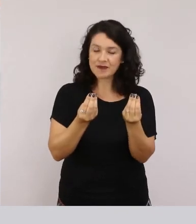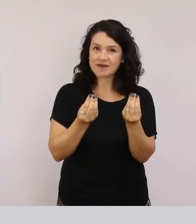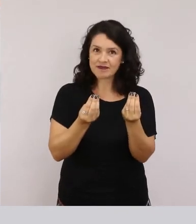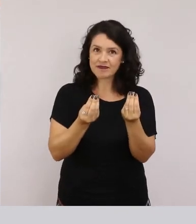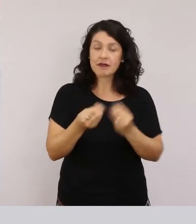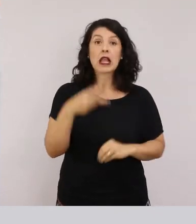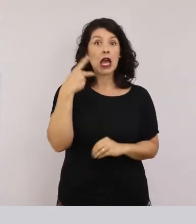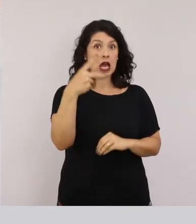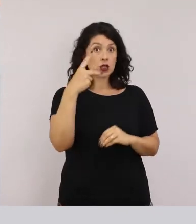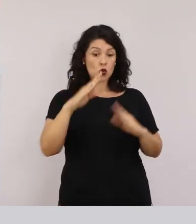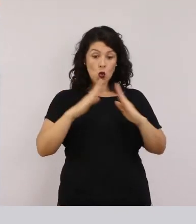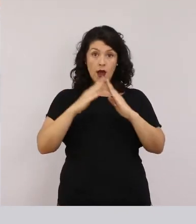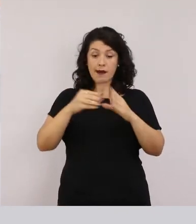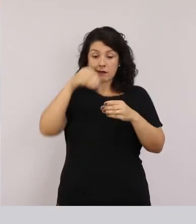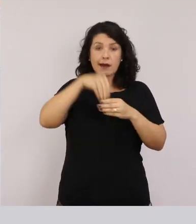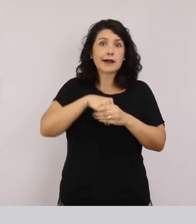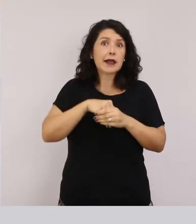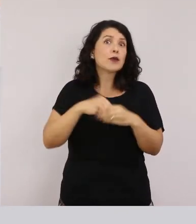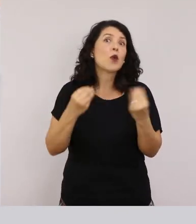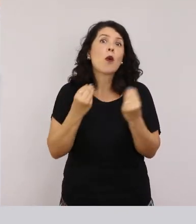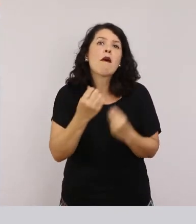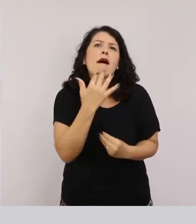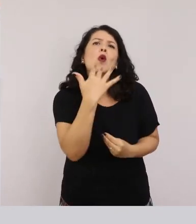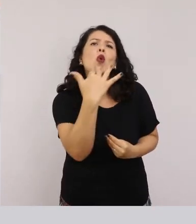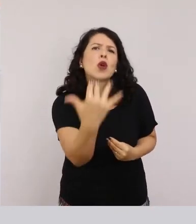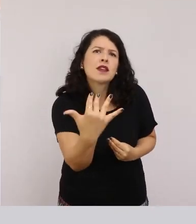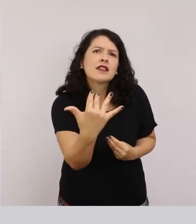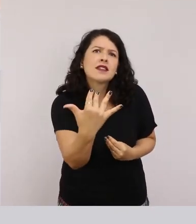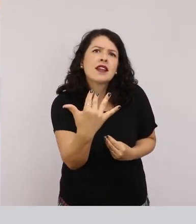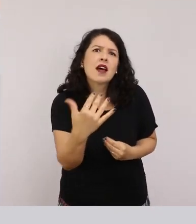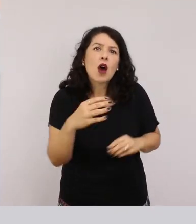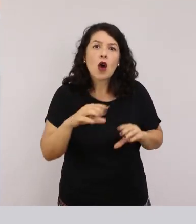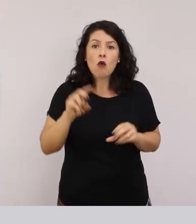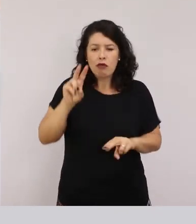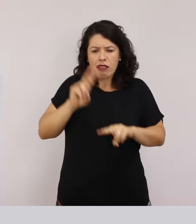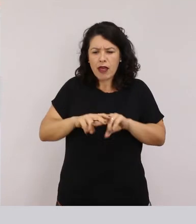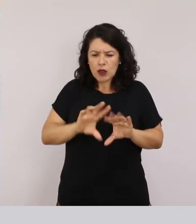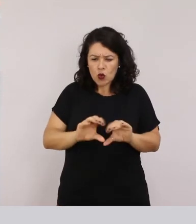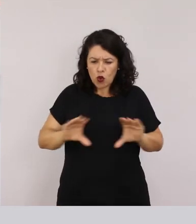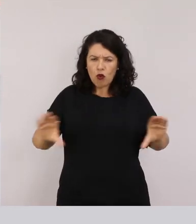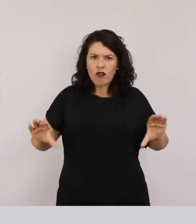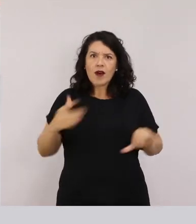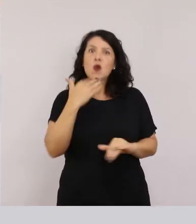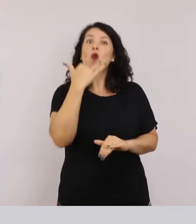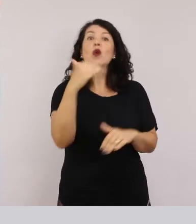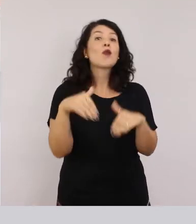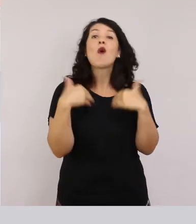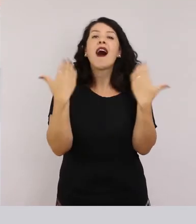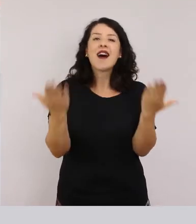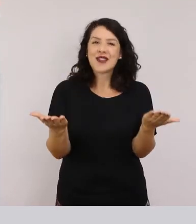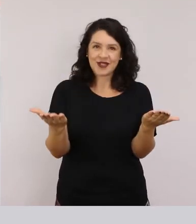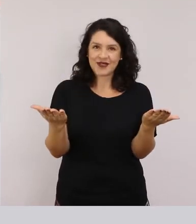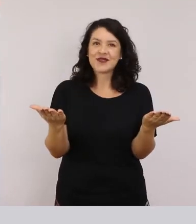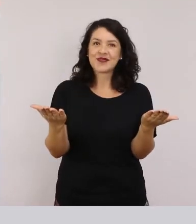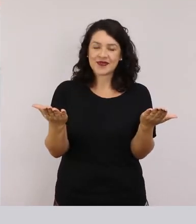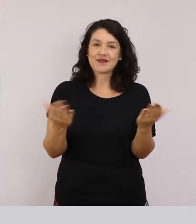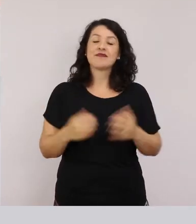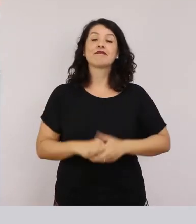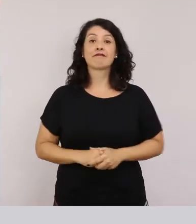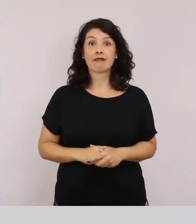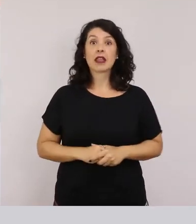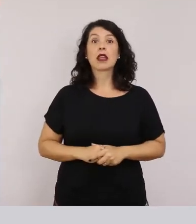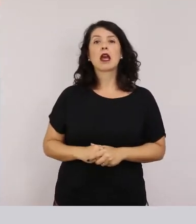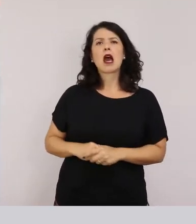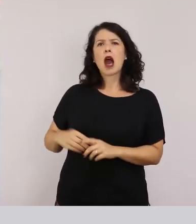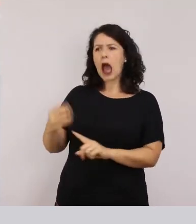sua casa por dentro? É muito colorida? Qual é a cor do seu sofá? Bom, vamos ver